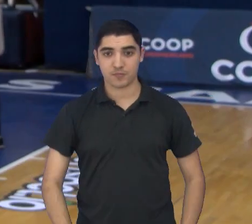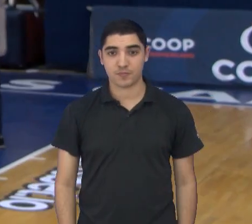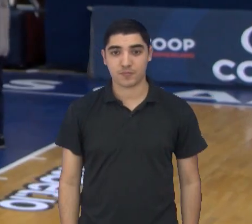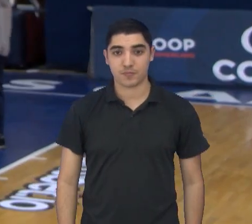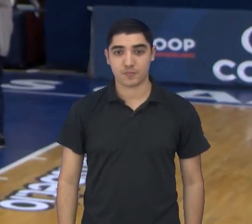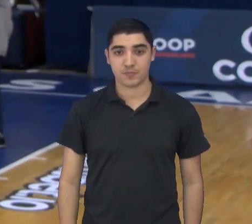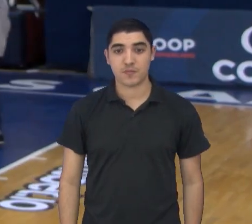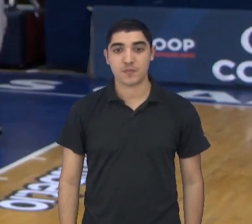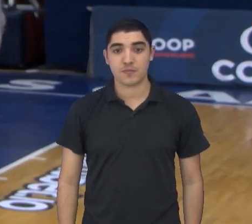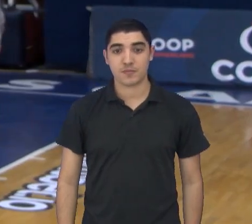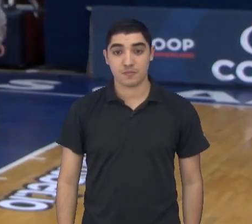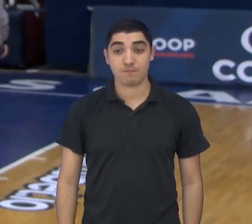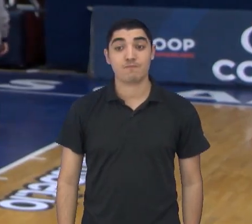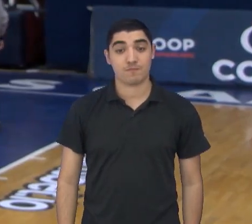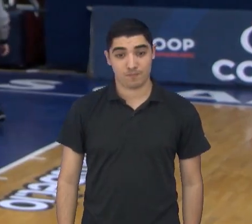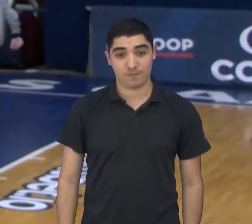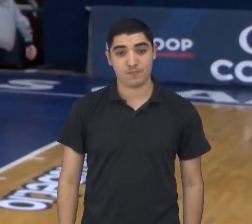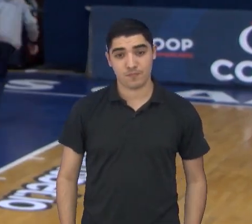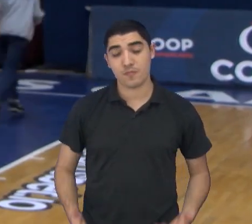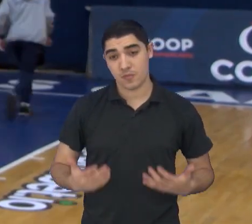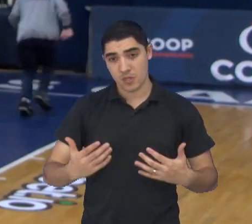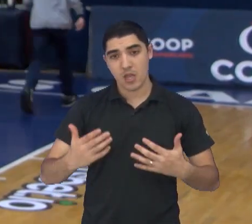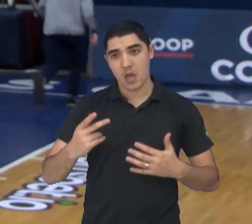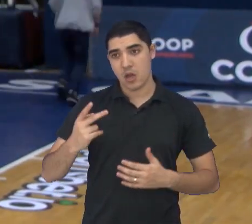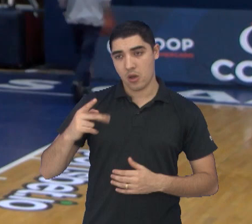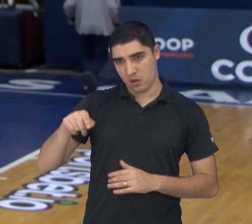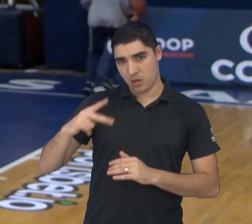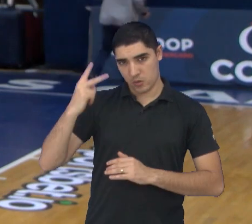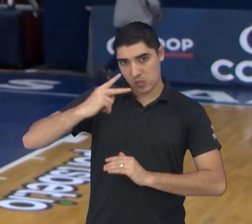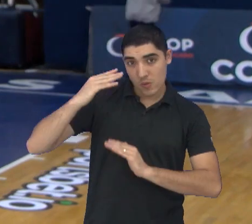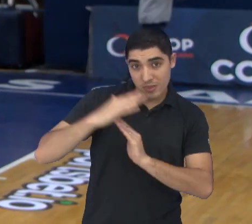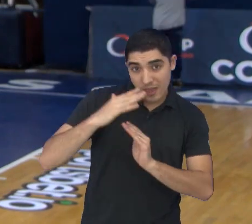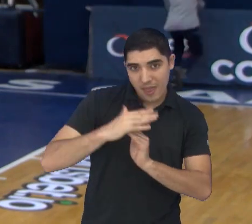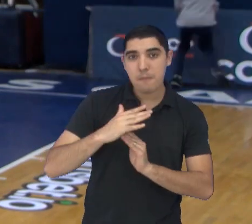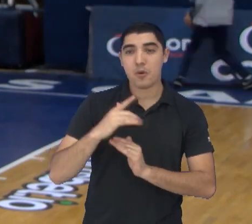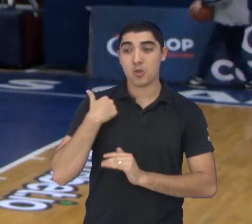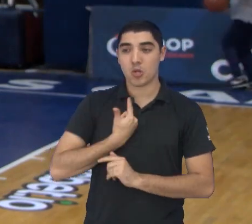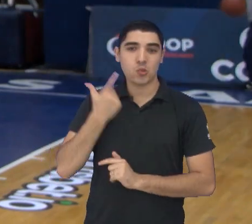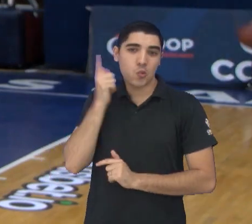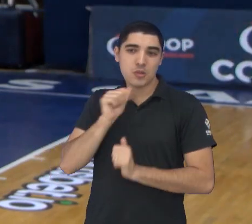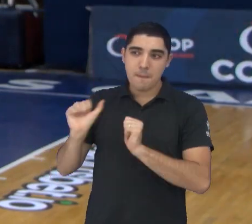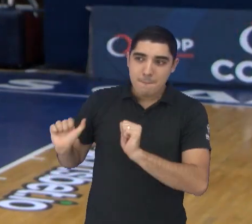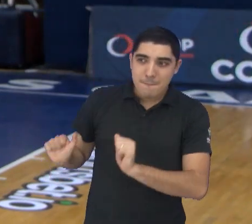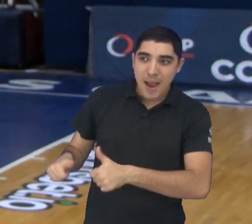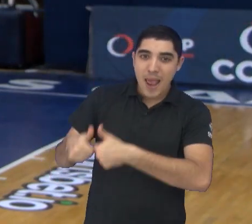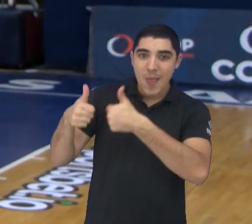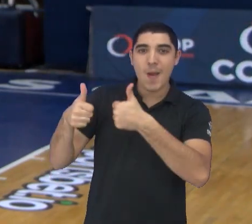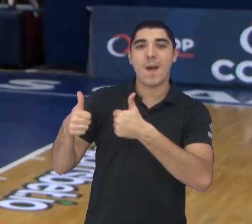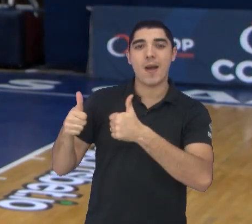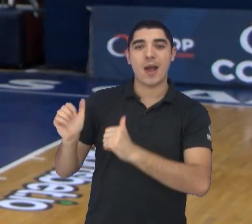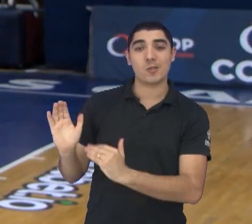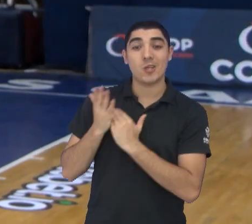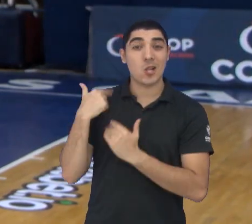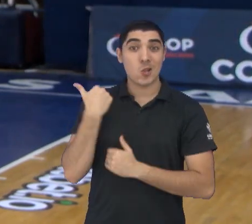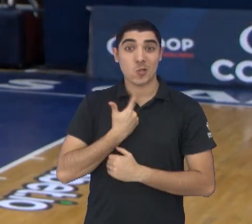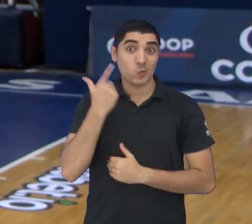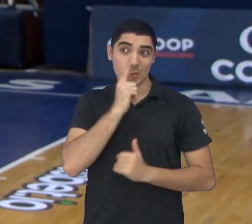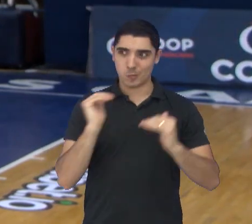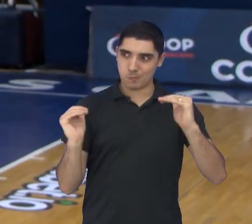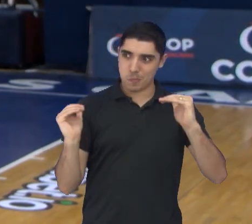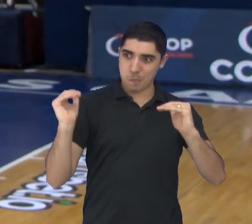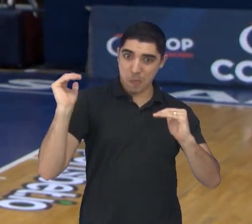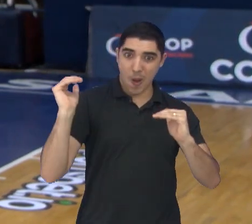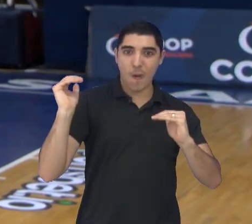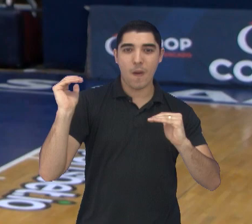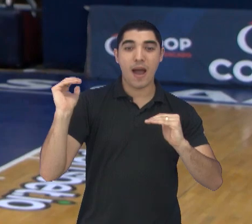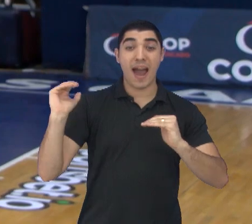maior qualidade no segundo período, acabou dando muita coisa certa. E a gente conseguiu abrir uma diferença que nos